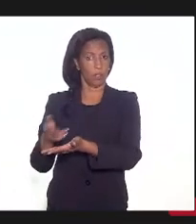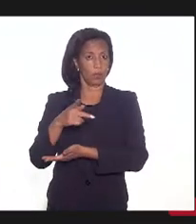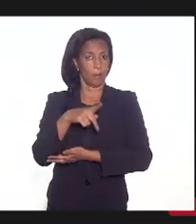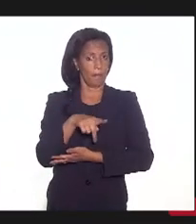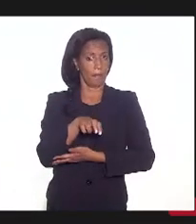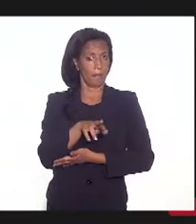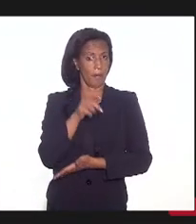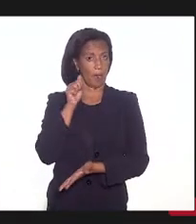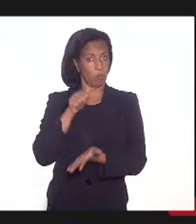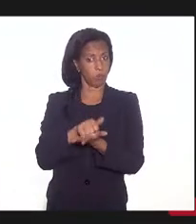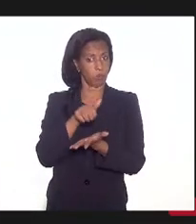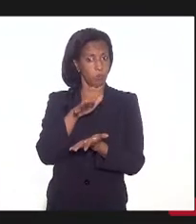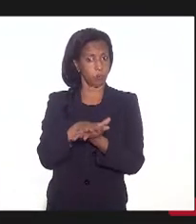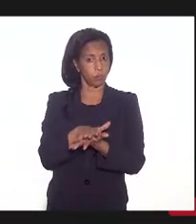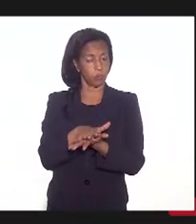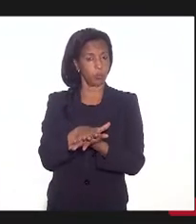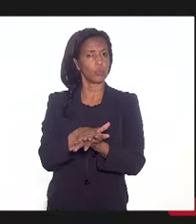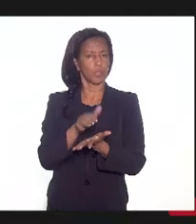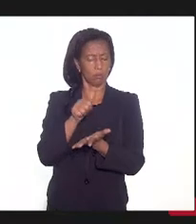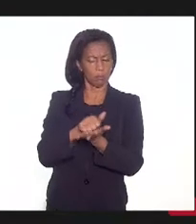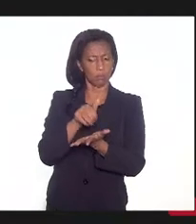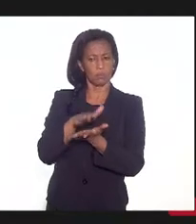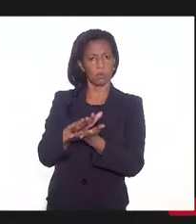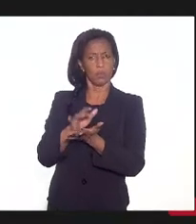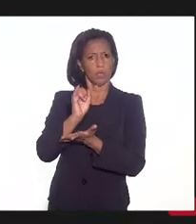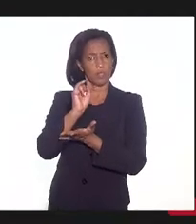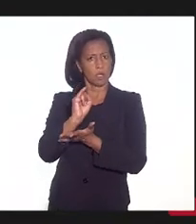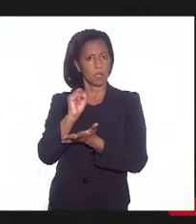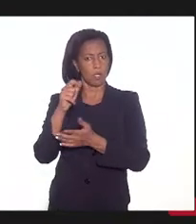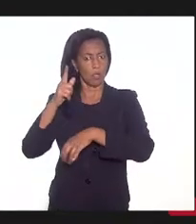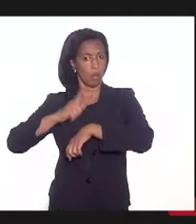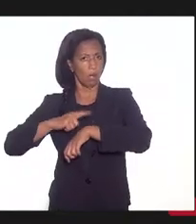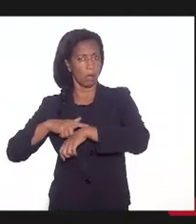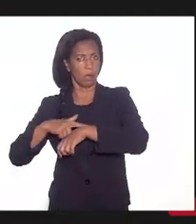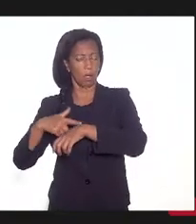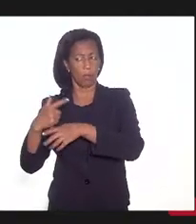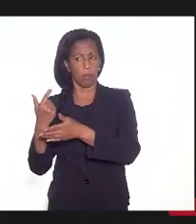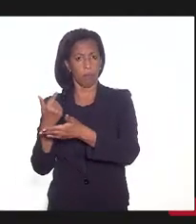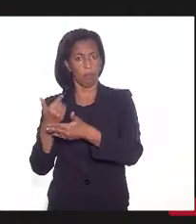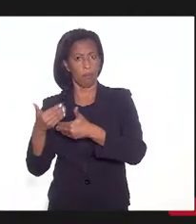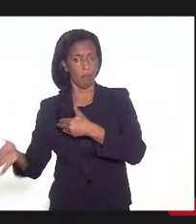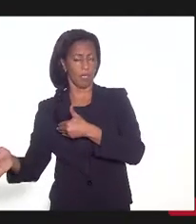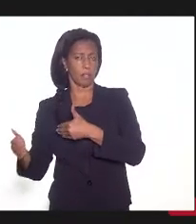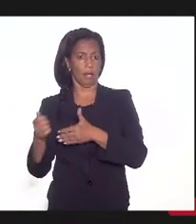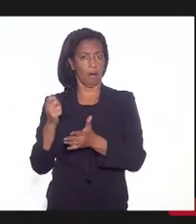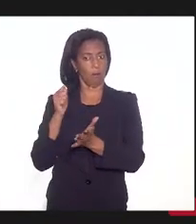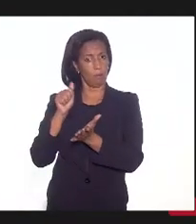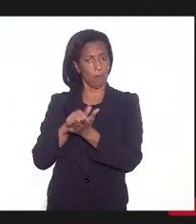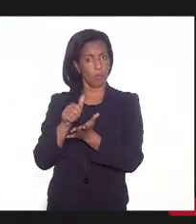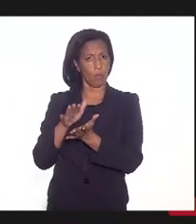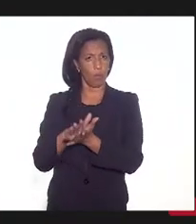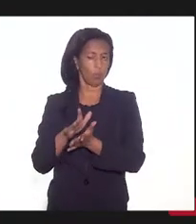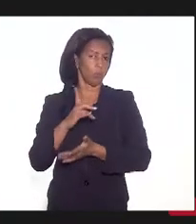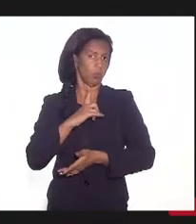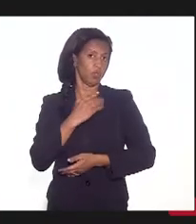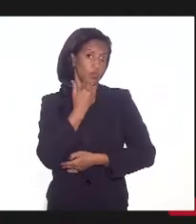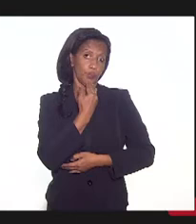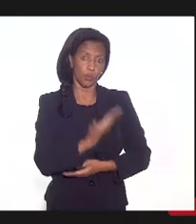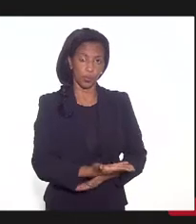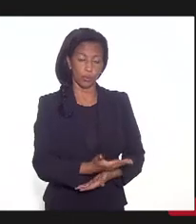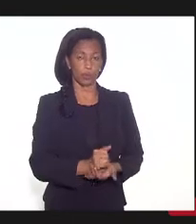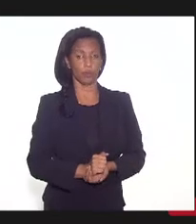descumprimento do plano, a gente tem multas, a gente vai discorrer isso aí ao longo do tempo. A gente pediu,